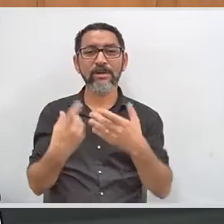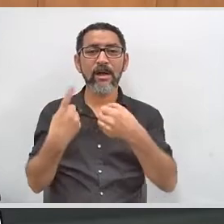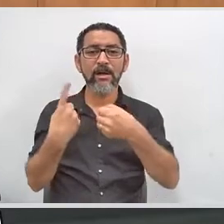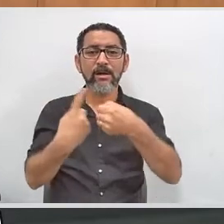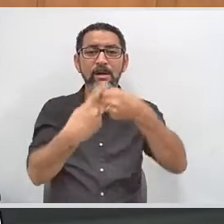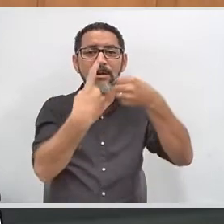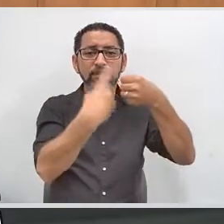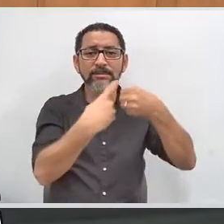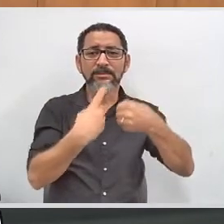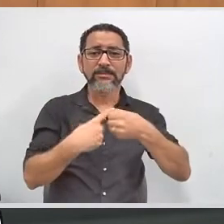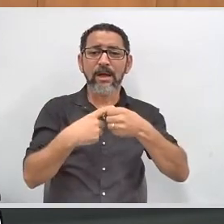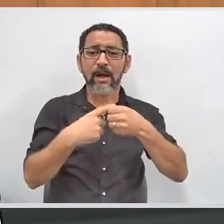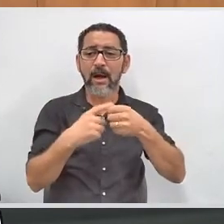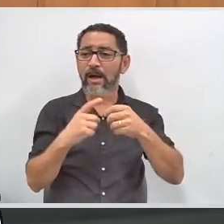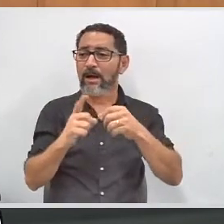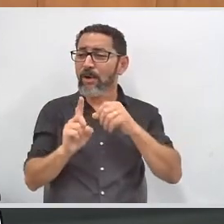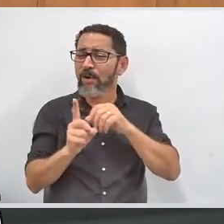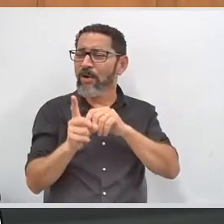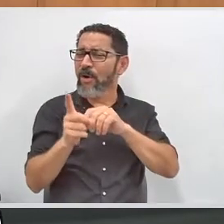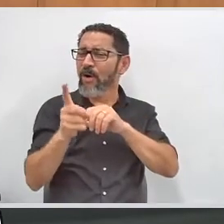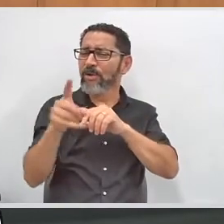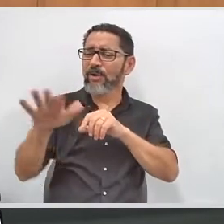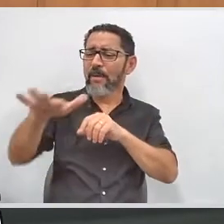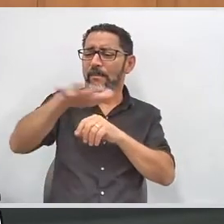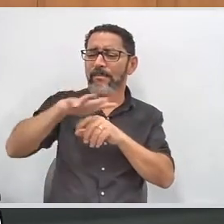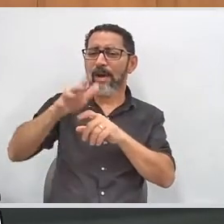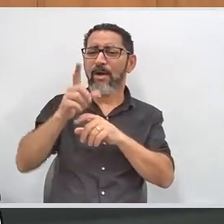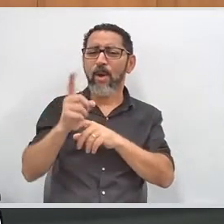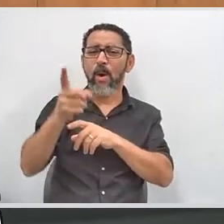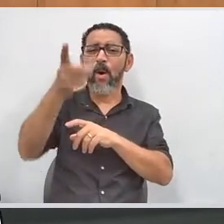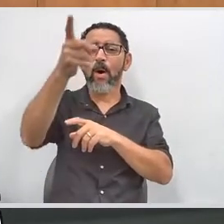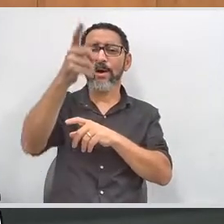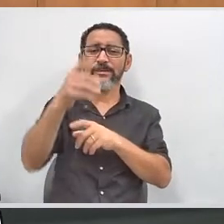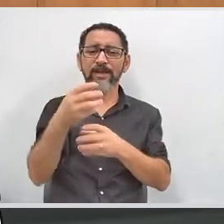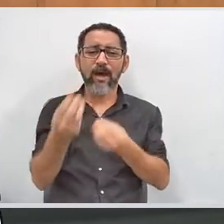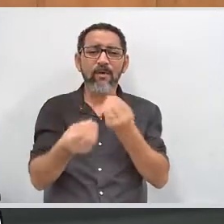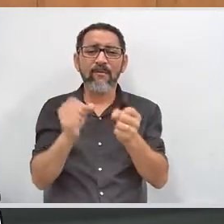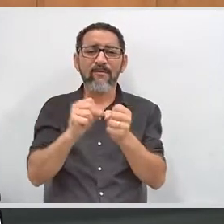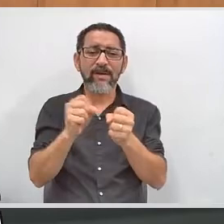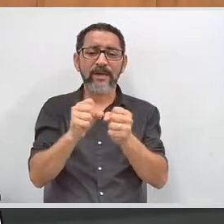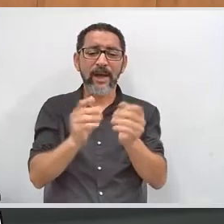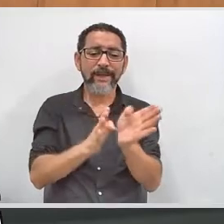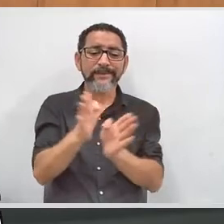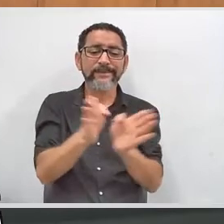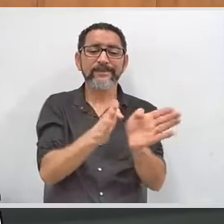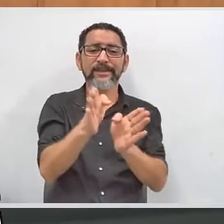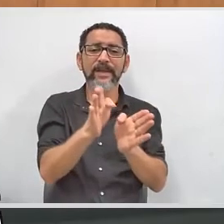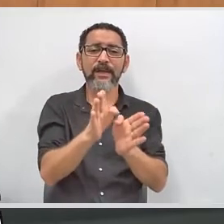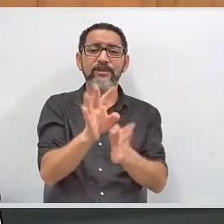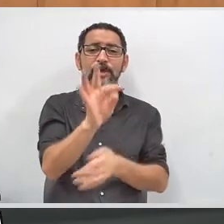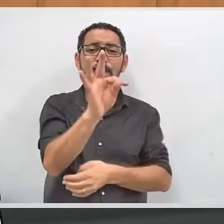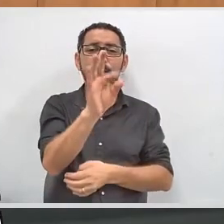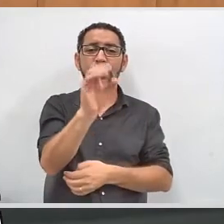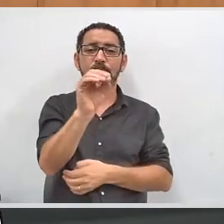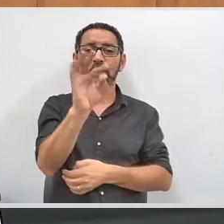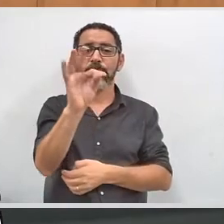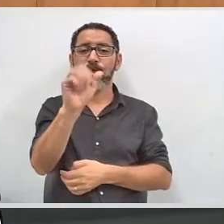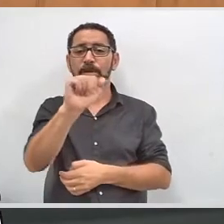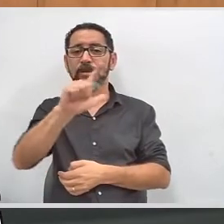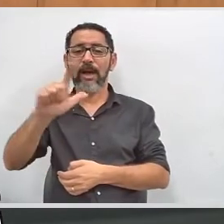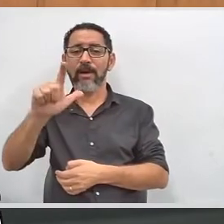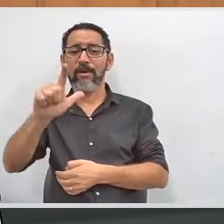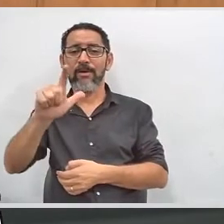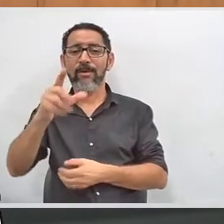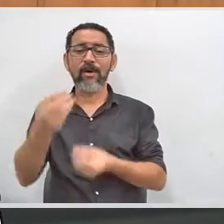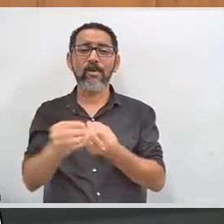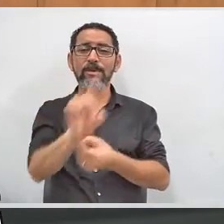muito escarpados, com muitas dificuldades até de viabilidade técnica para uma acessibilidade total, mas a gente não se